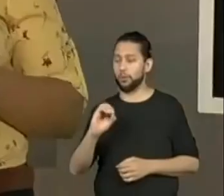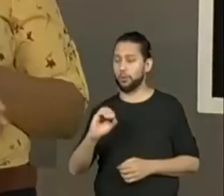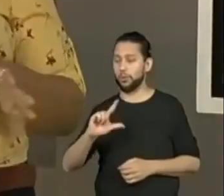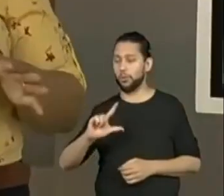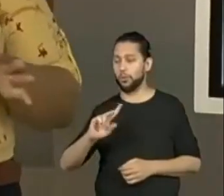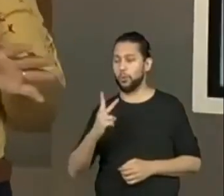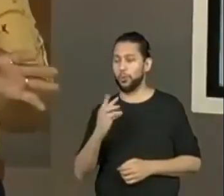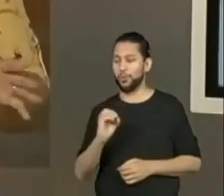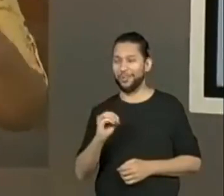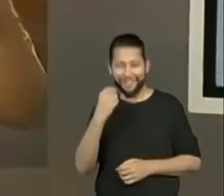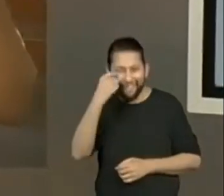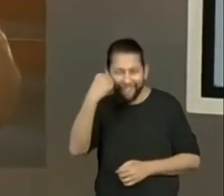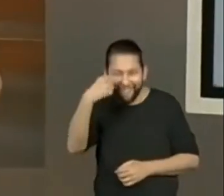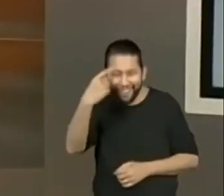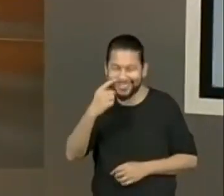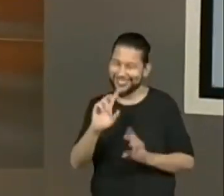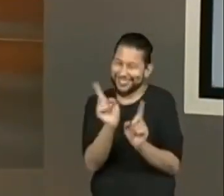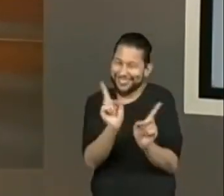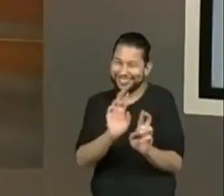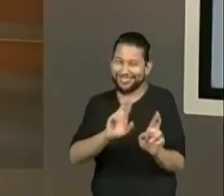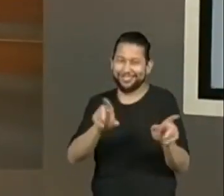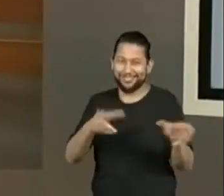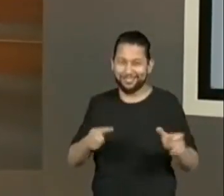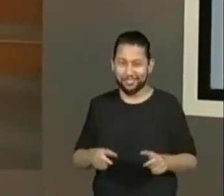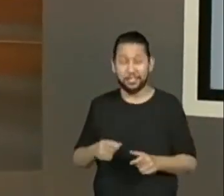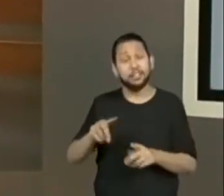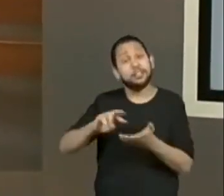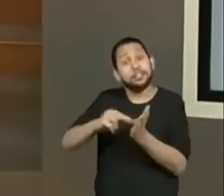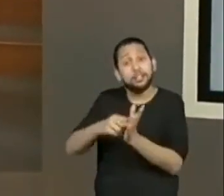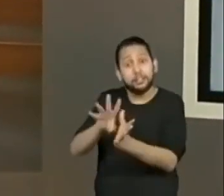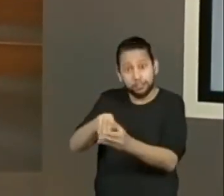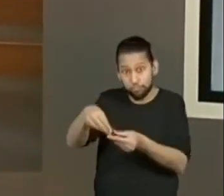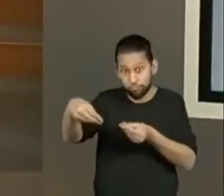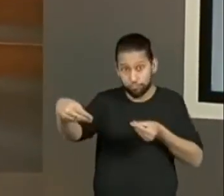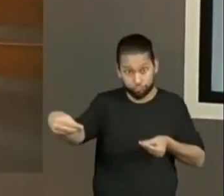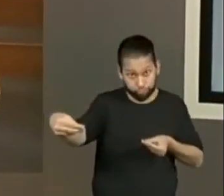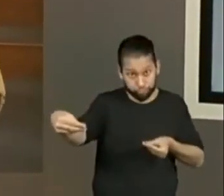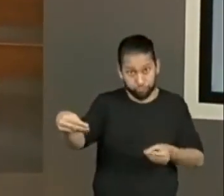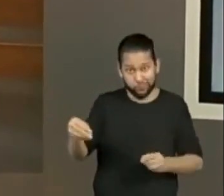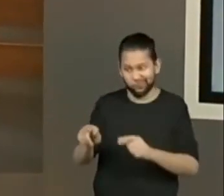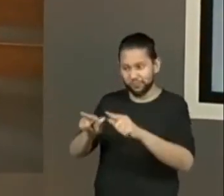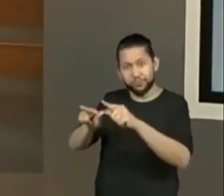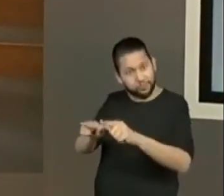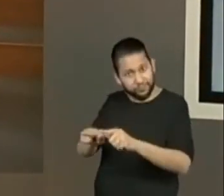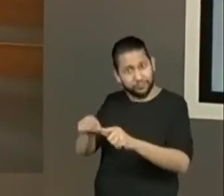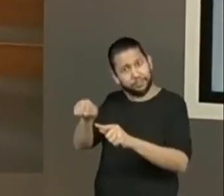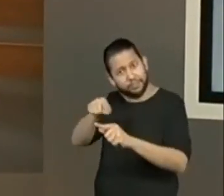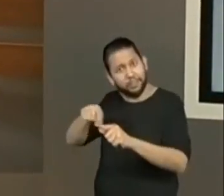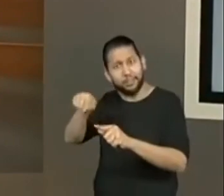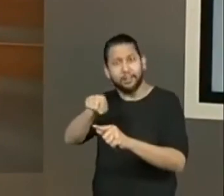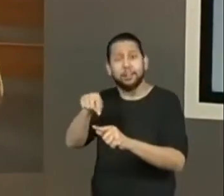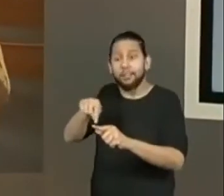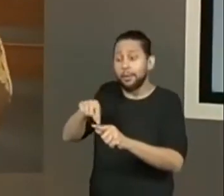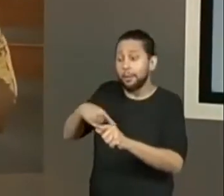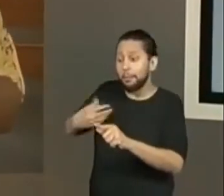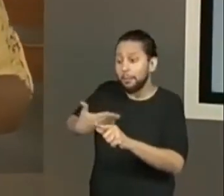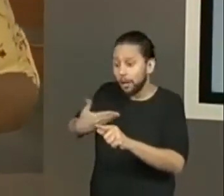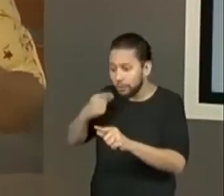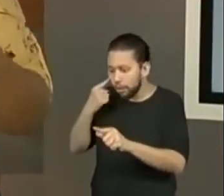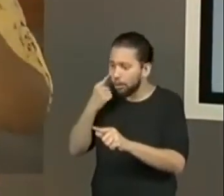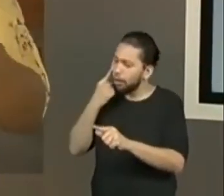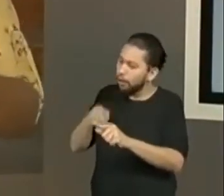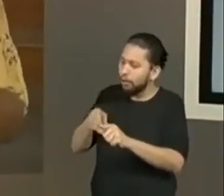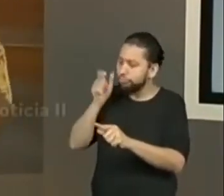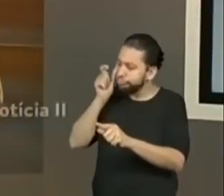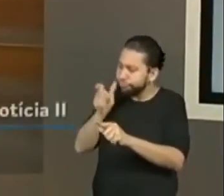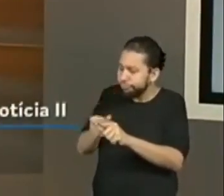não vem o olho, vem apenas o título, não tem subtítulo e vai direto ao texto, mas algumas vêm e ela auxilia,